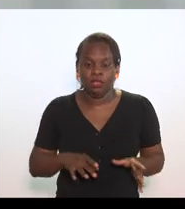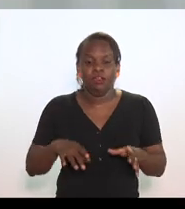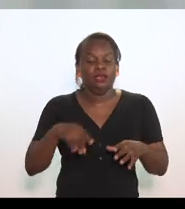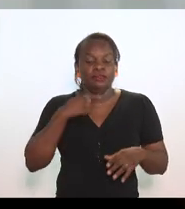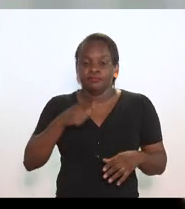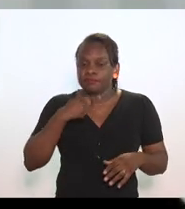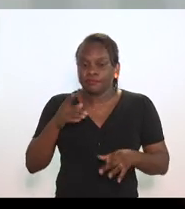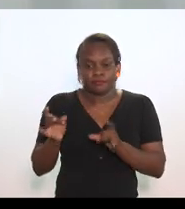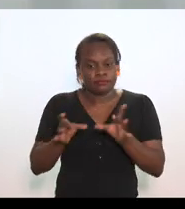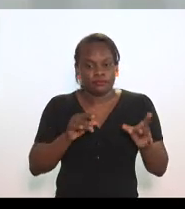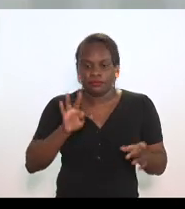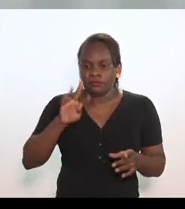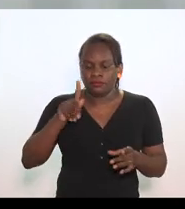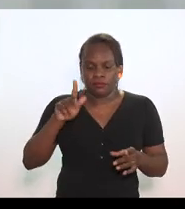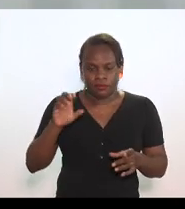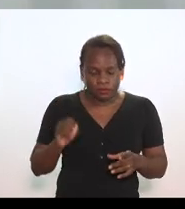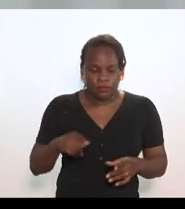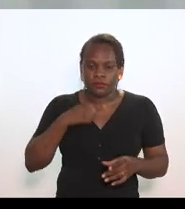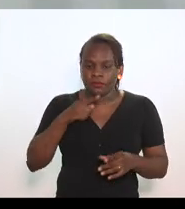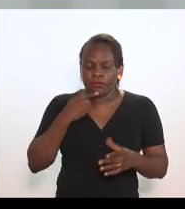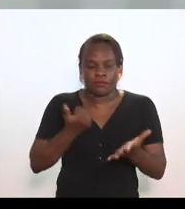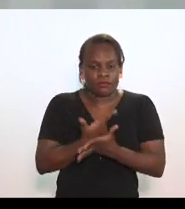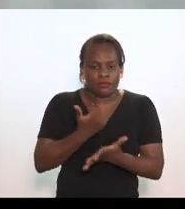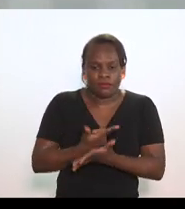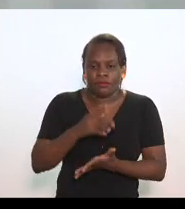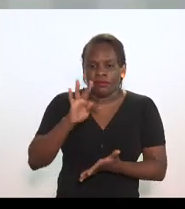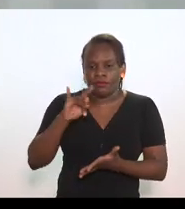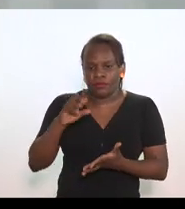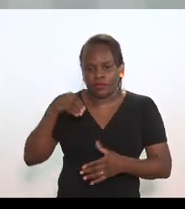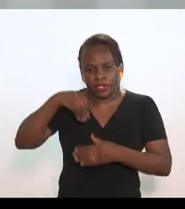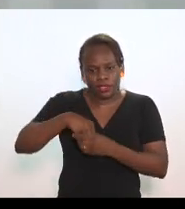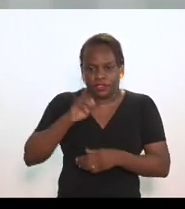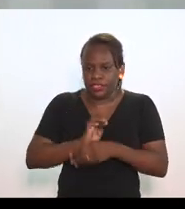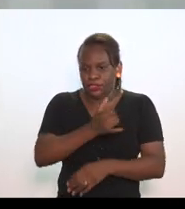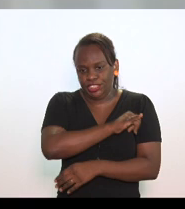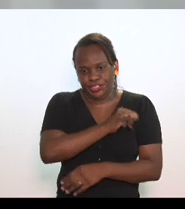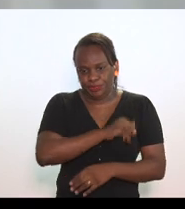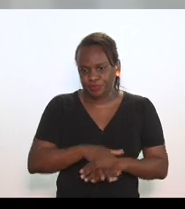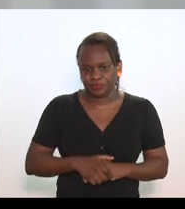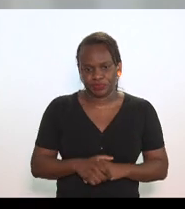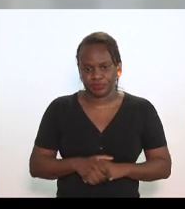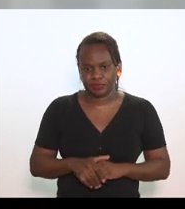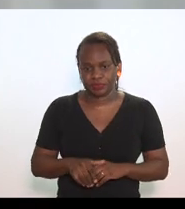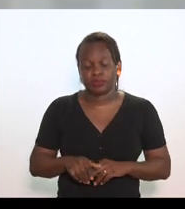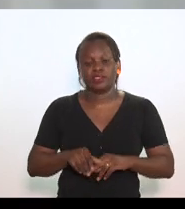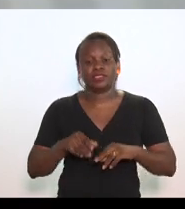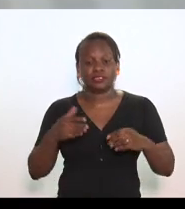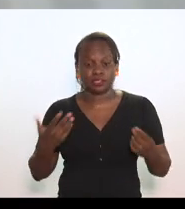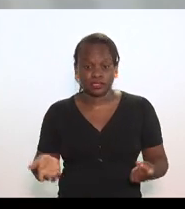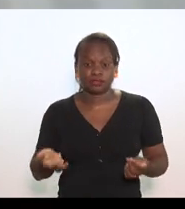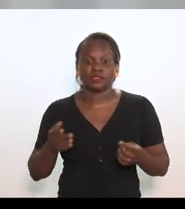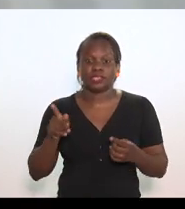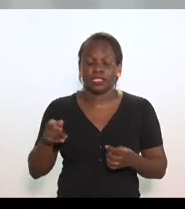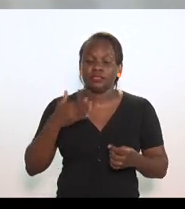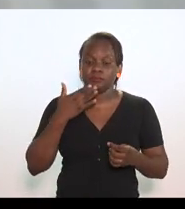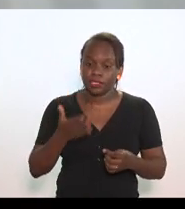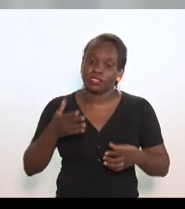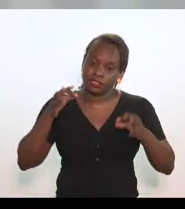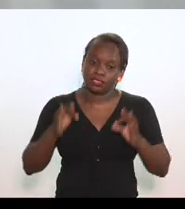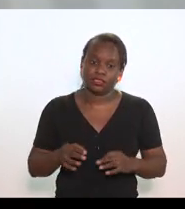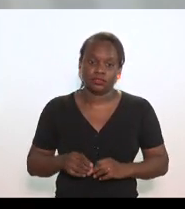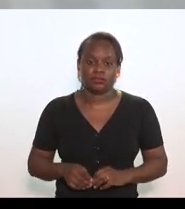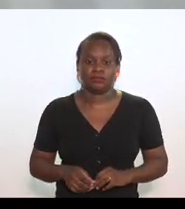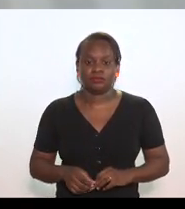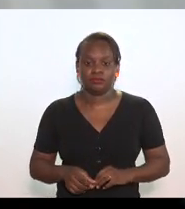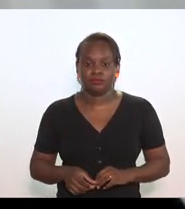consegue vender o trigo não consegue comprar o trigo dentro do estado então o preito deles é justo